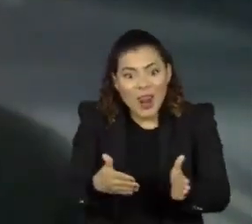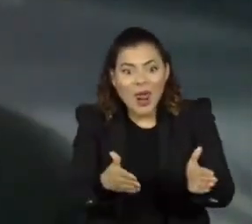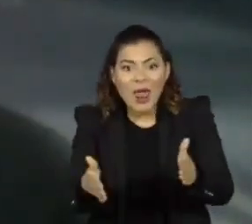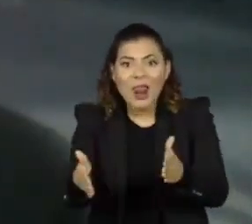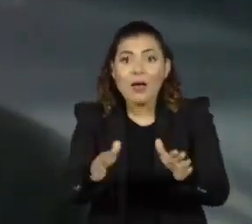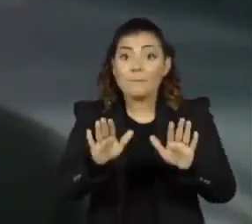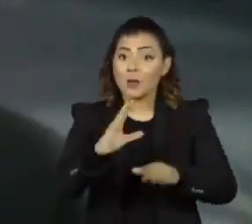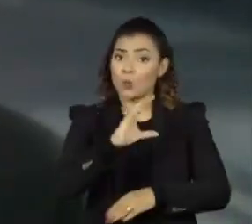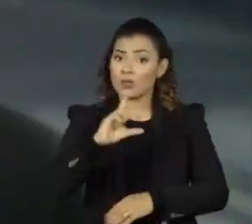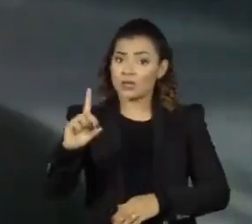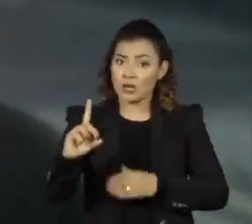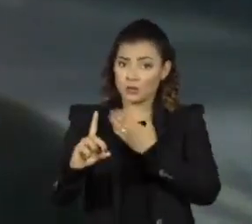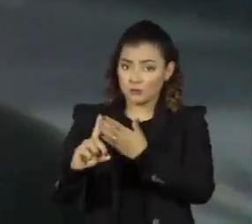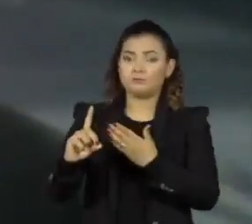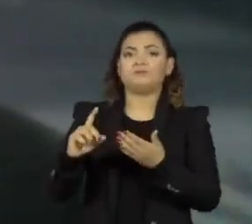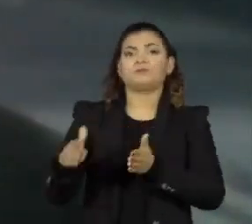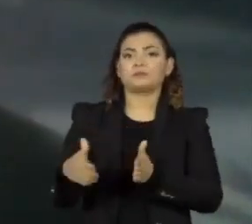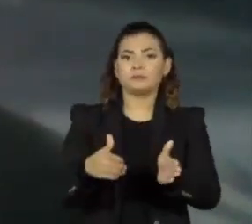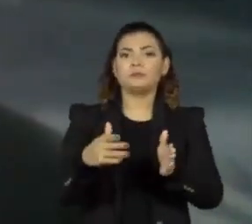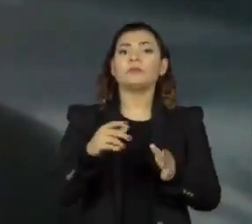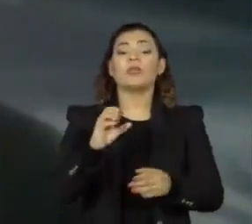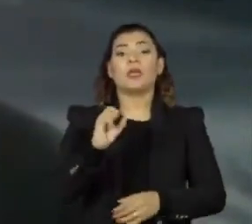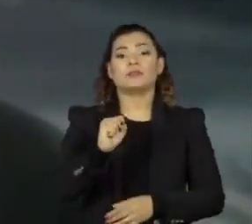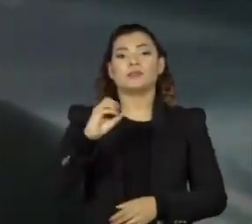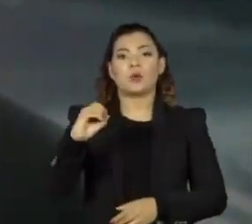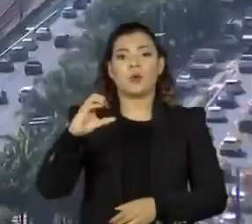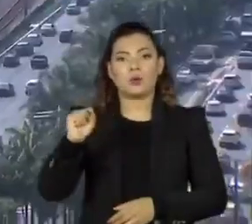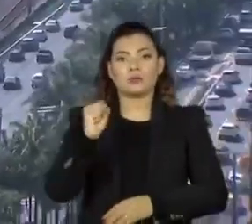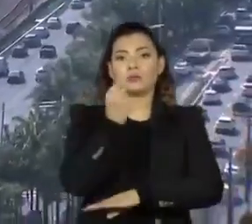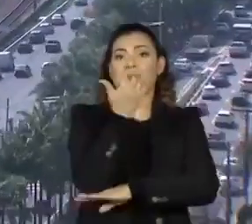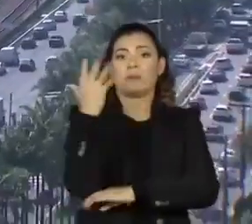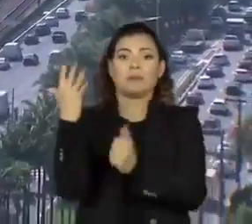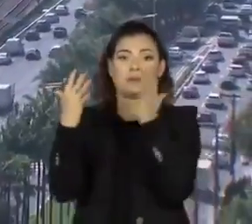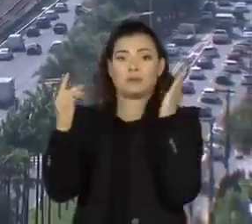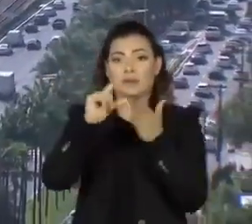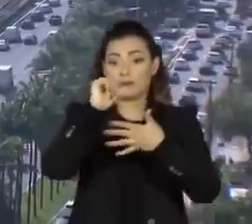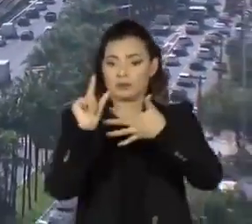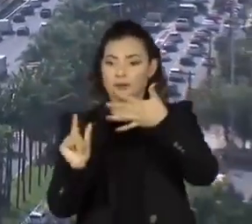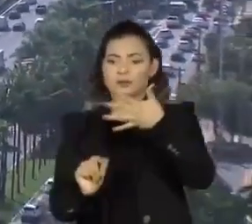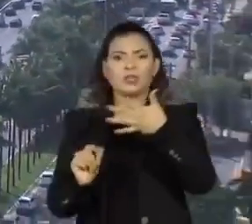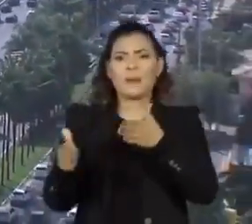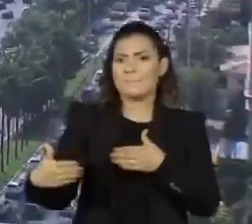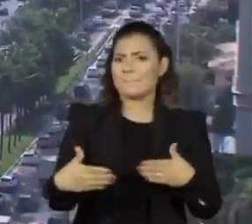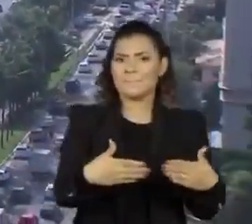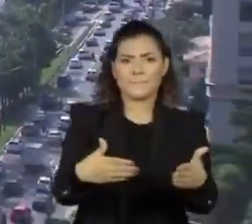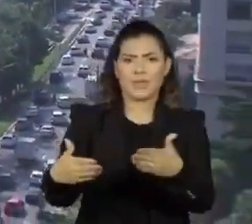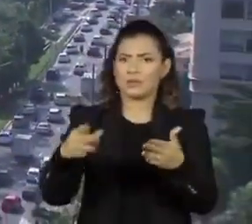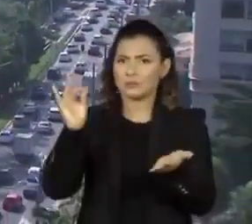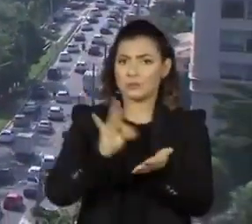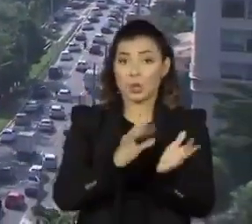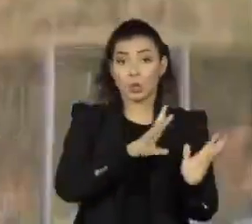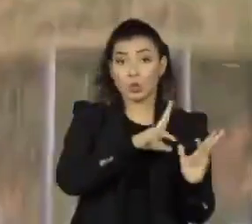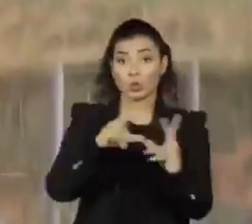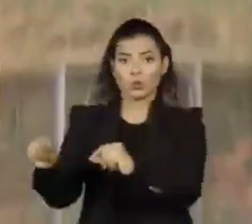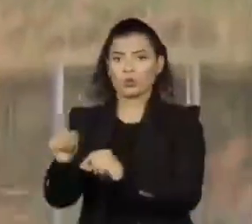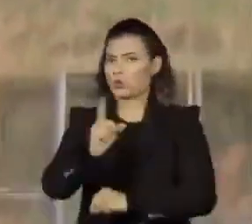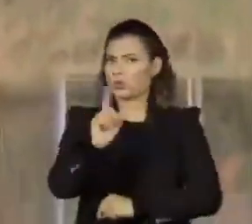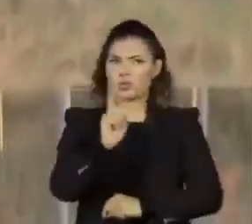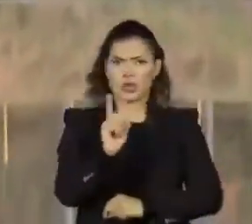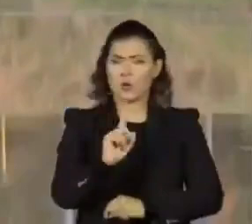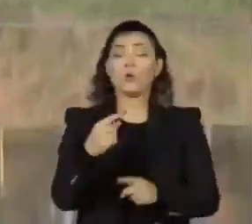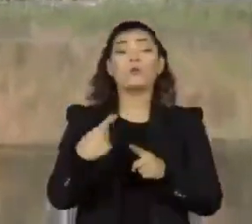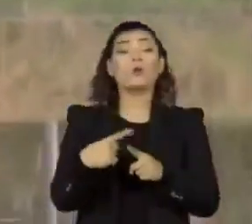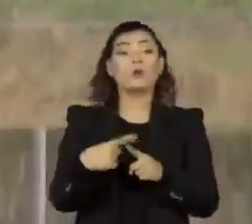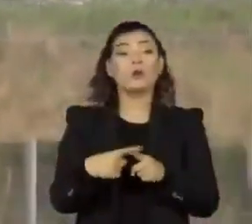coordenador do projeto, observando rios do SOS Mata Atlântica, os cardumes não estão ao longo de todo o rio. Eles